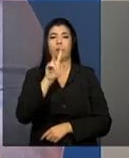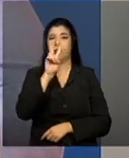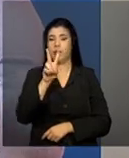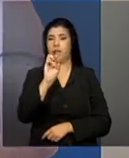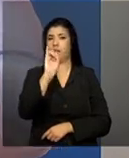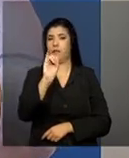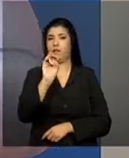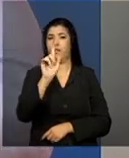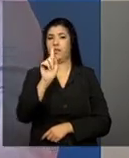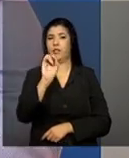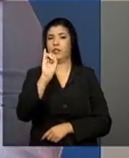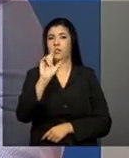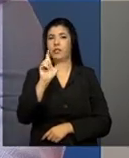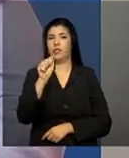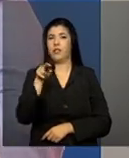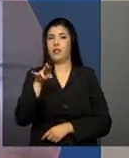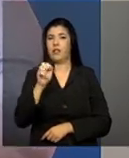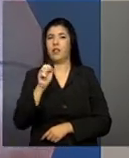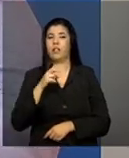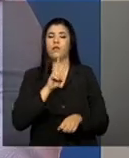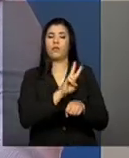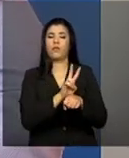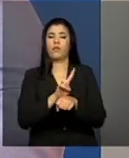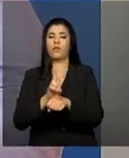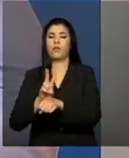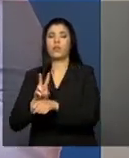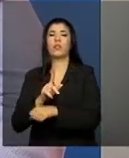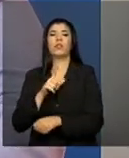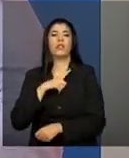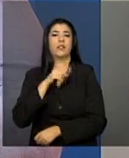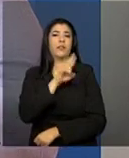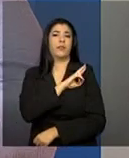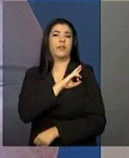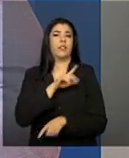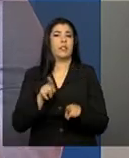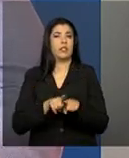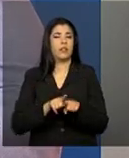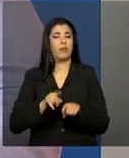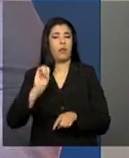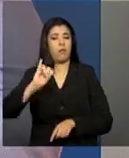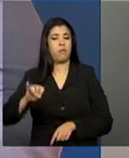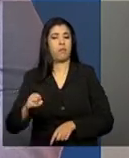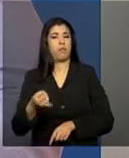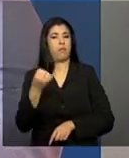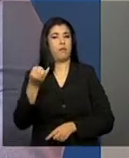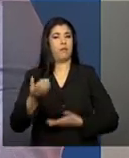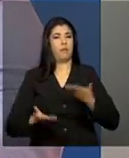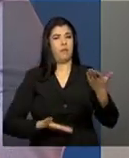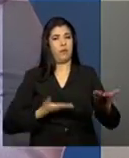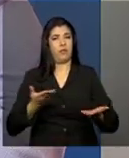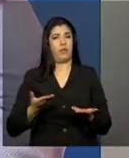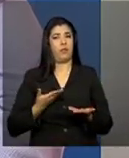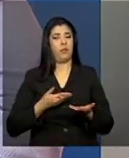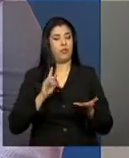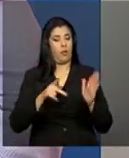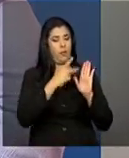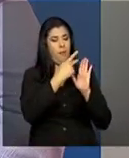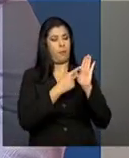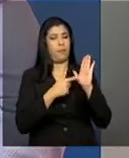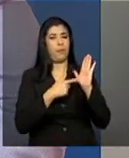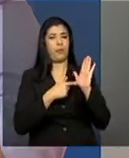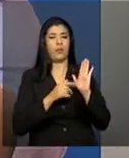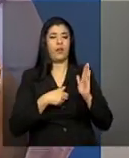ou seja, ela utiliza, por exemplo, desses atendimentos, ou seja, da evolução desse